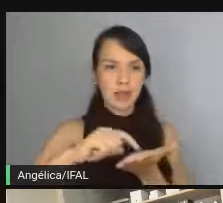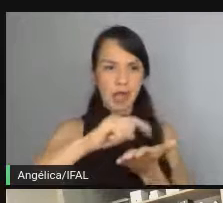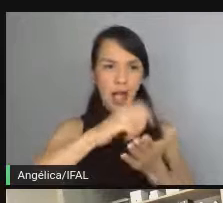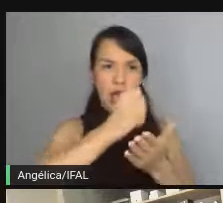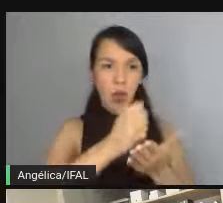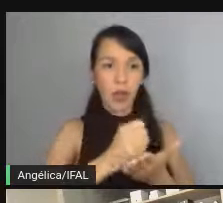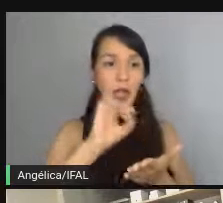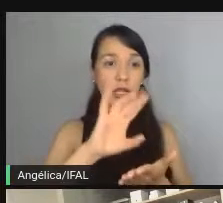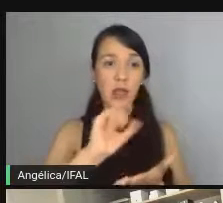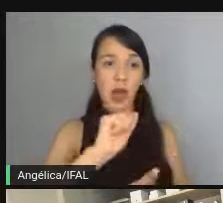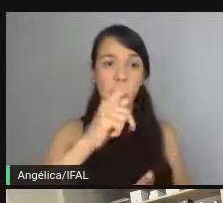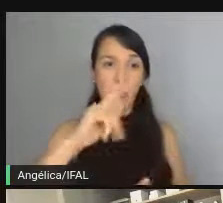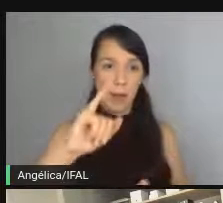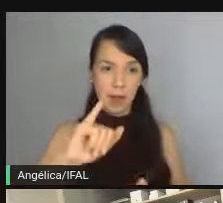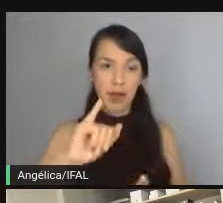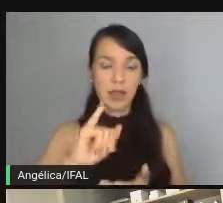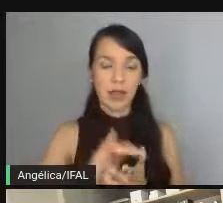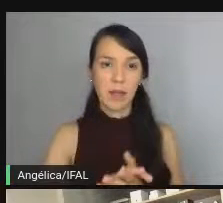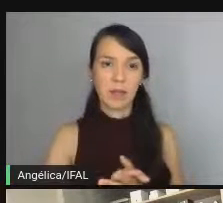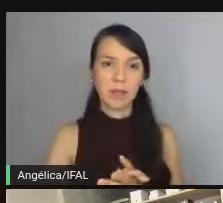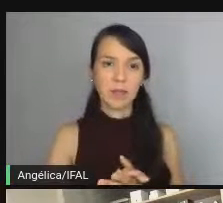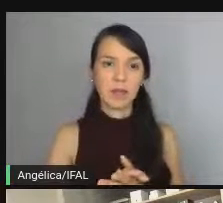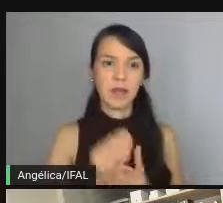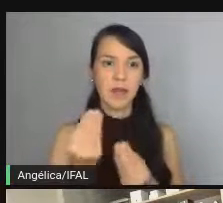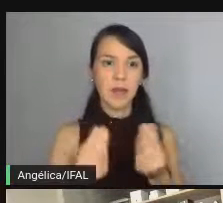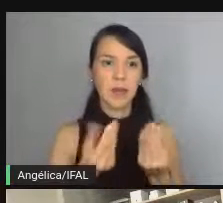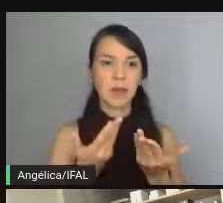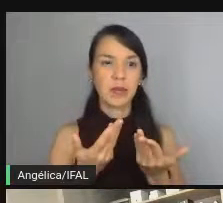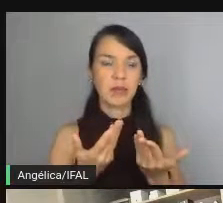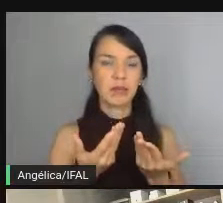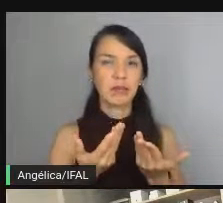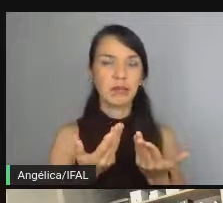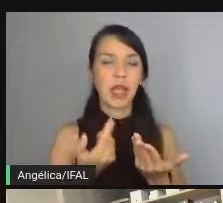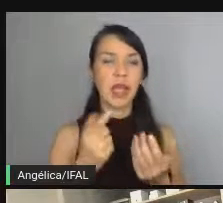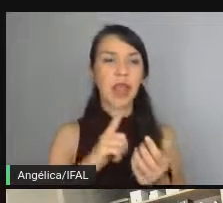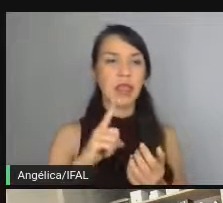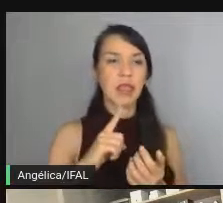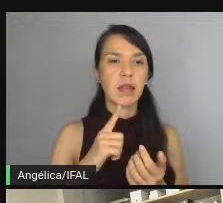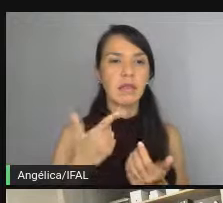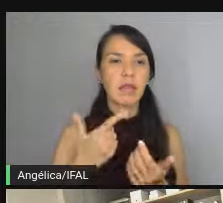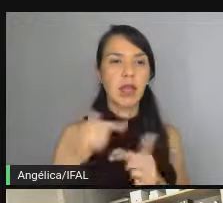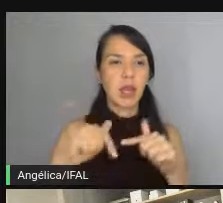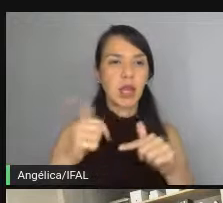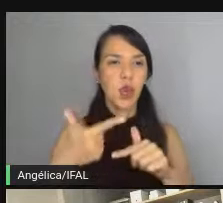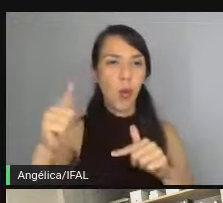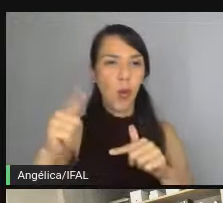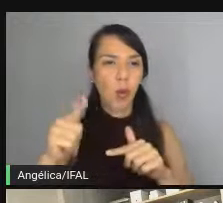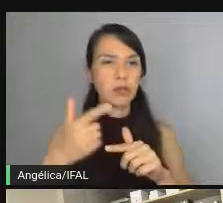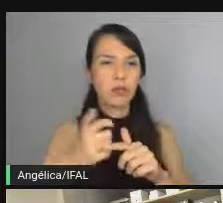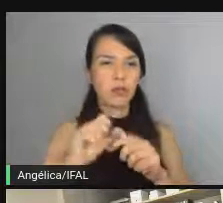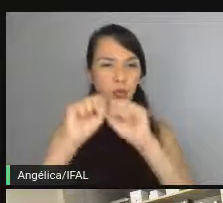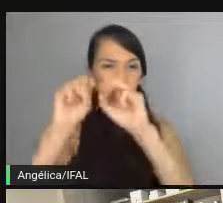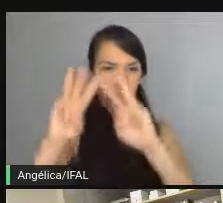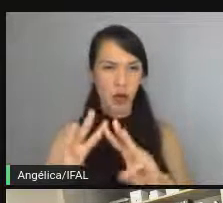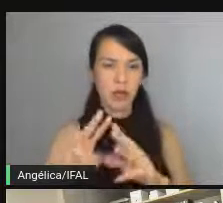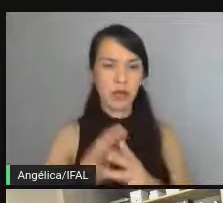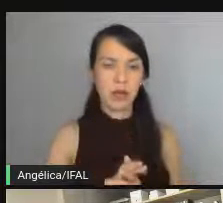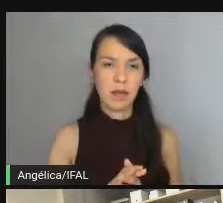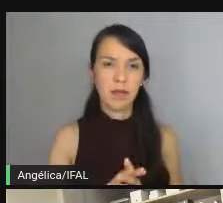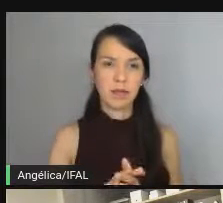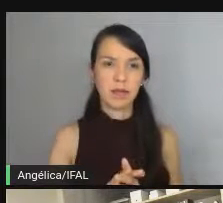é apenas a API, é apenas como se, é prover a funcionalidade para outros softwares, né, ou para outros